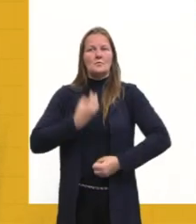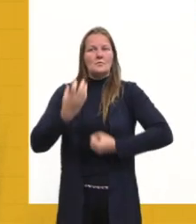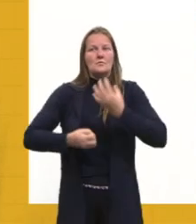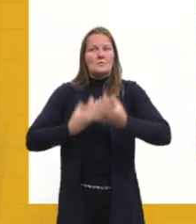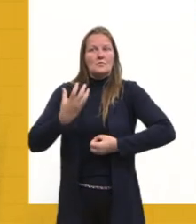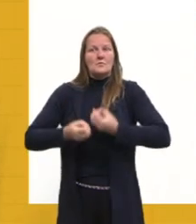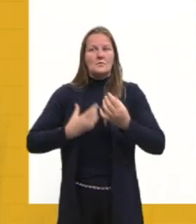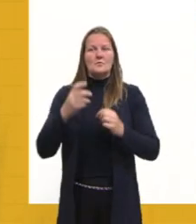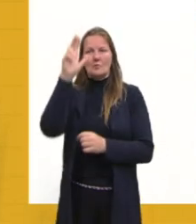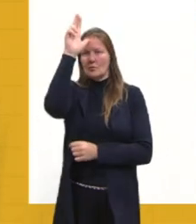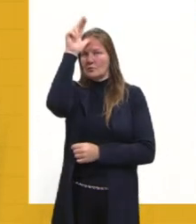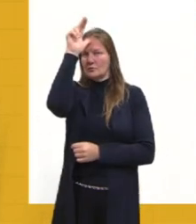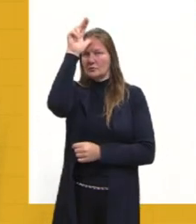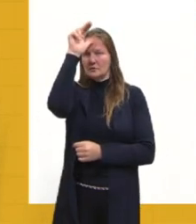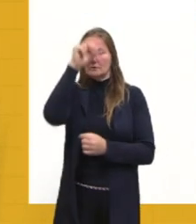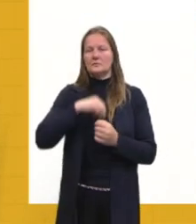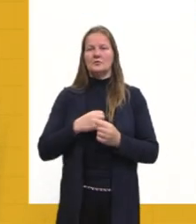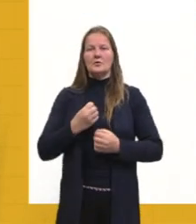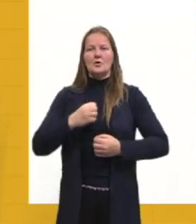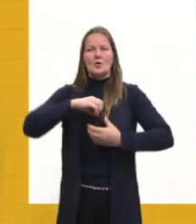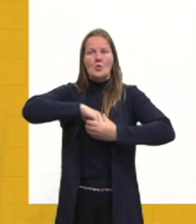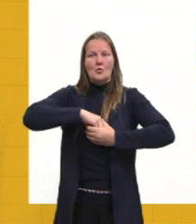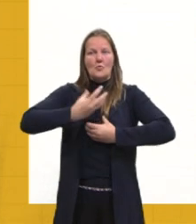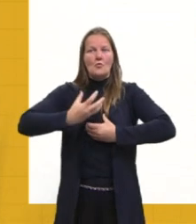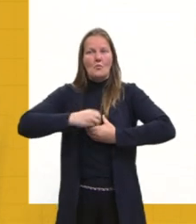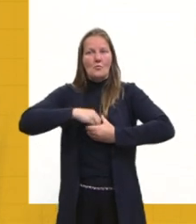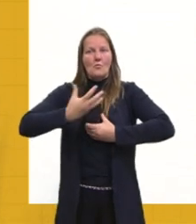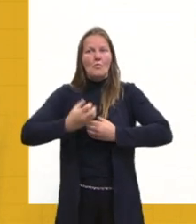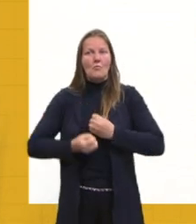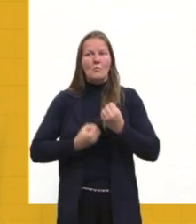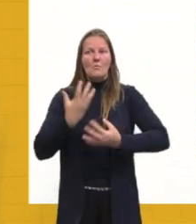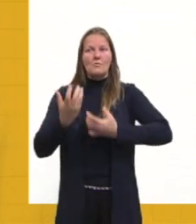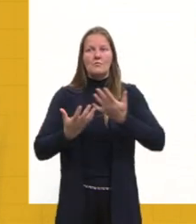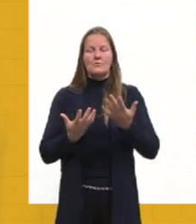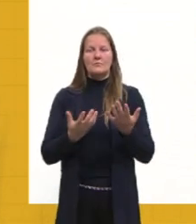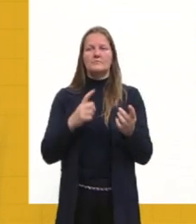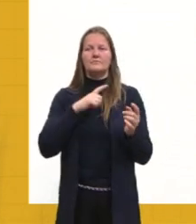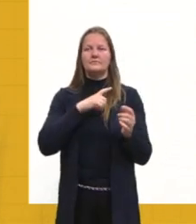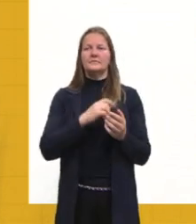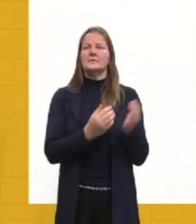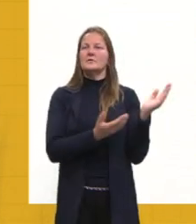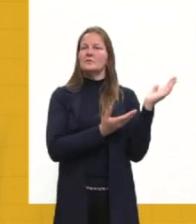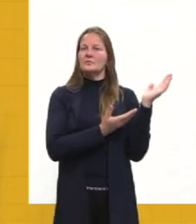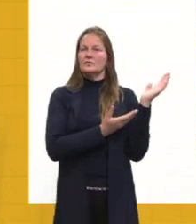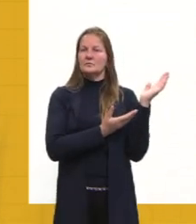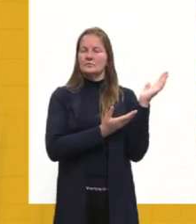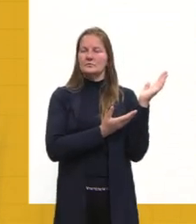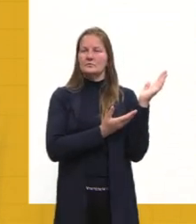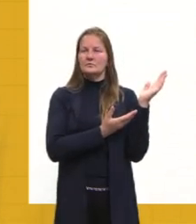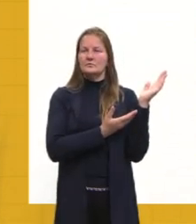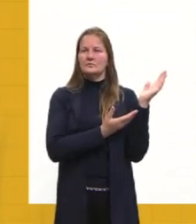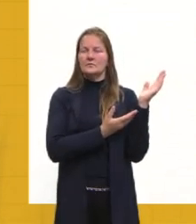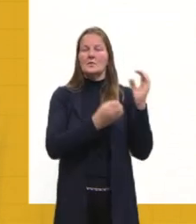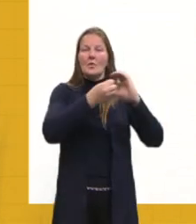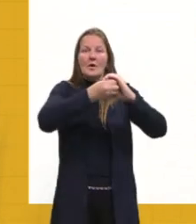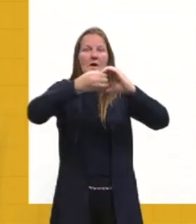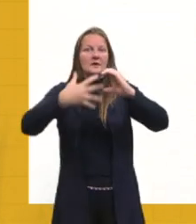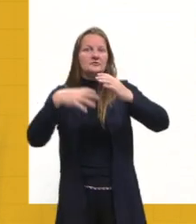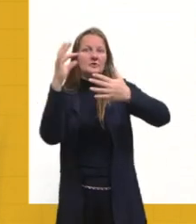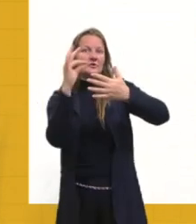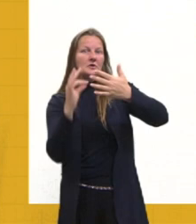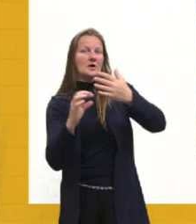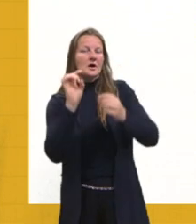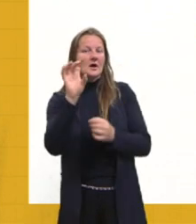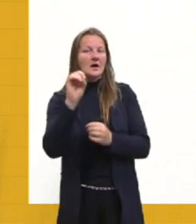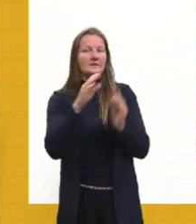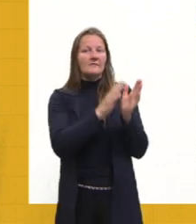o dadaísmo, o expressionismo, e na nossa última aula nós já falamos sobre a característica estética